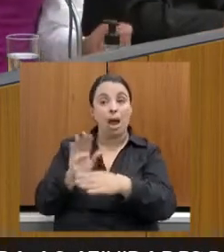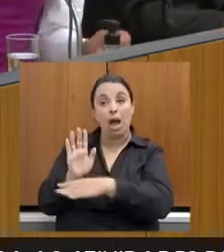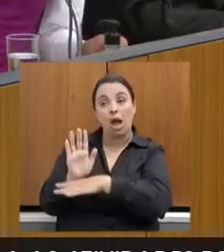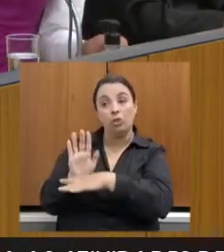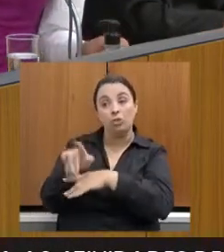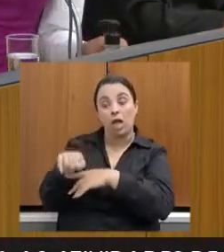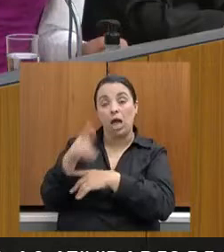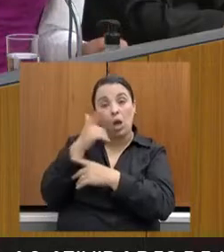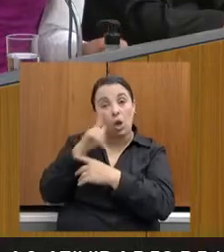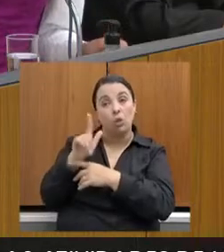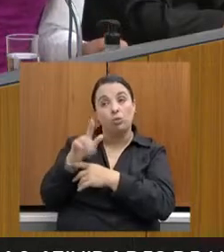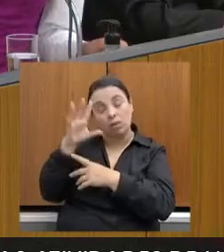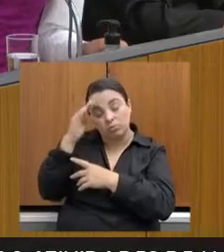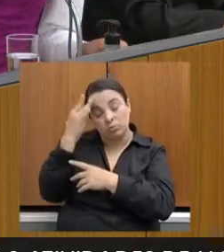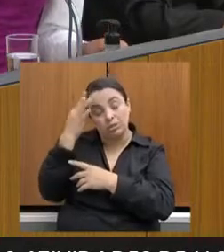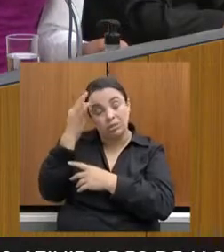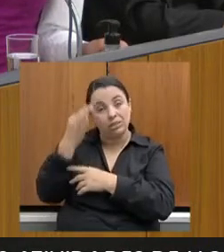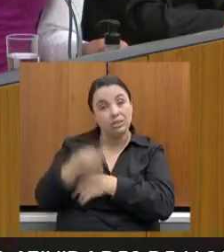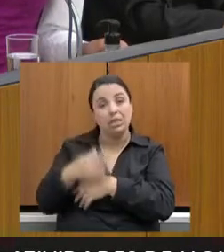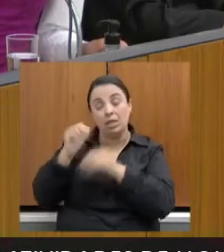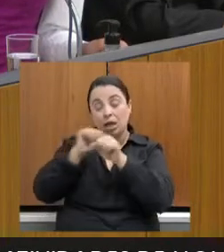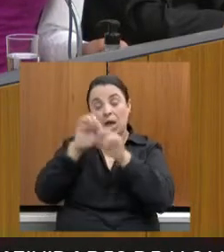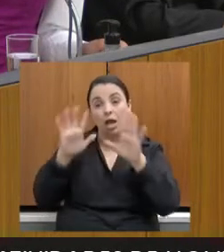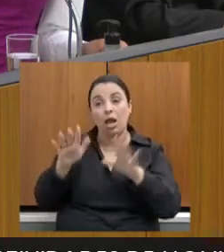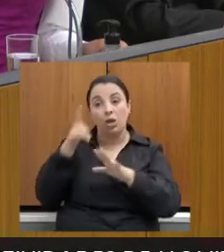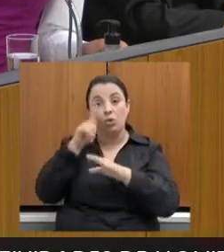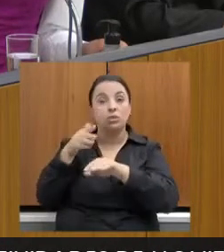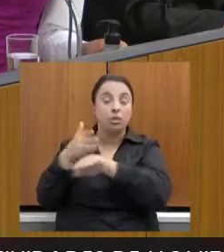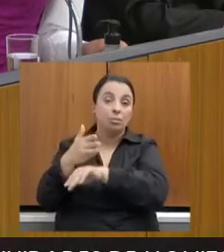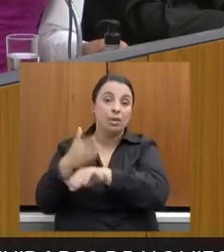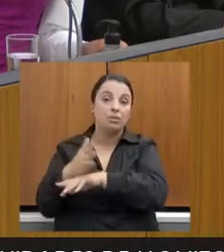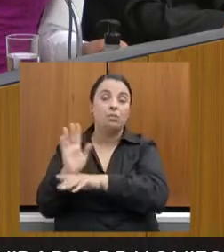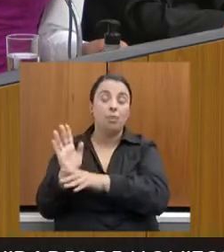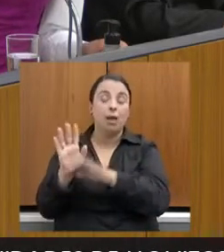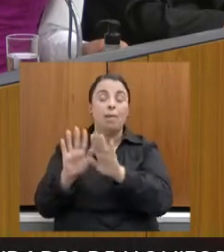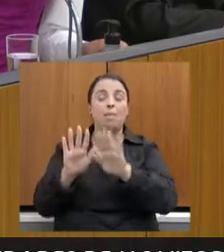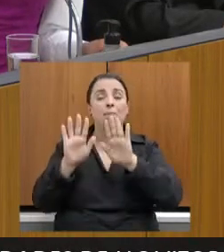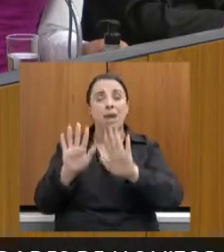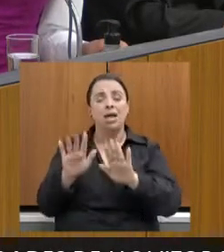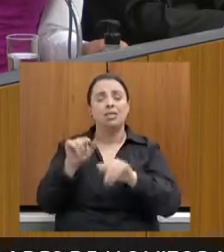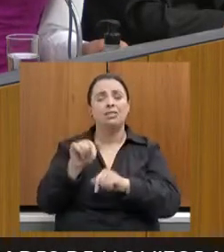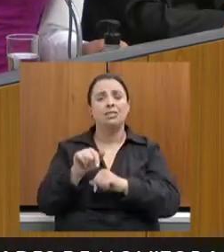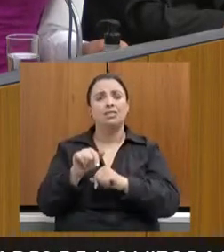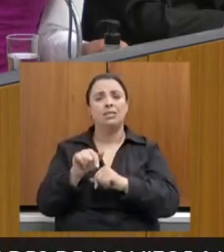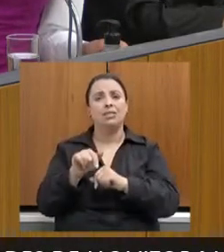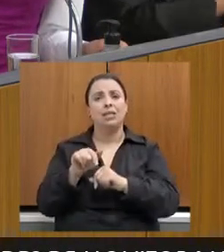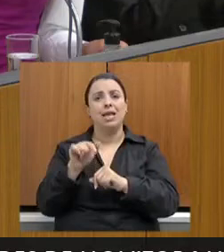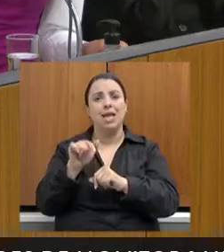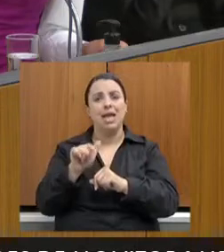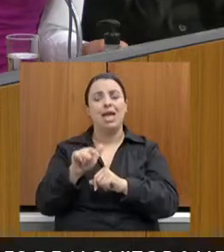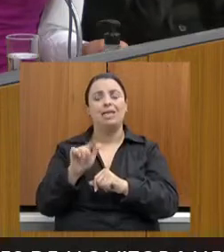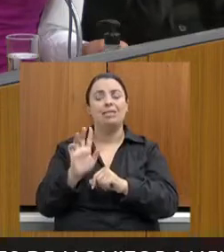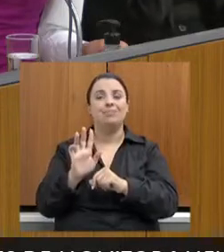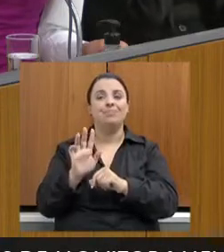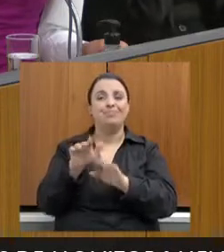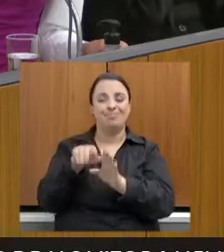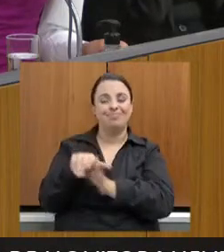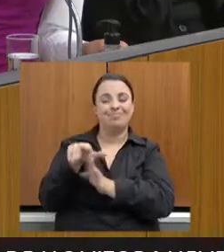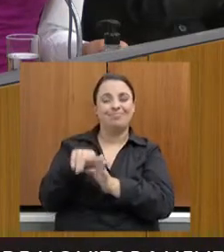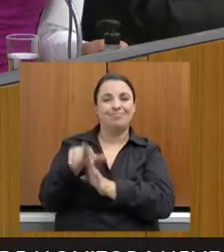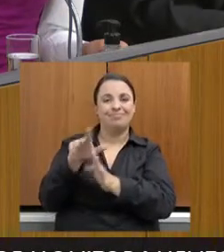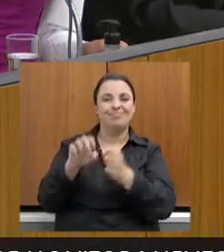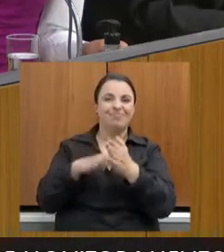para que eles consigam participar. Só que esse uso da assessoria, da